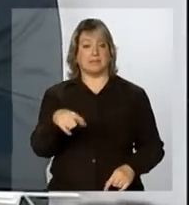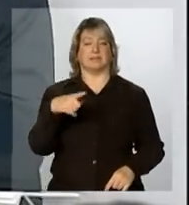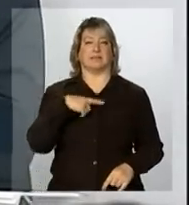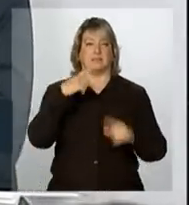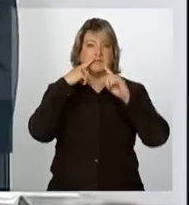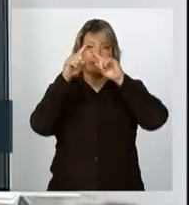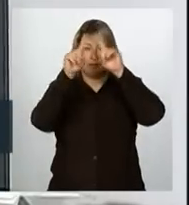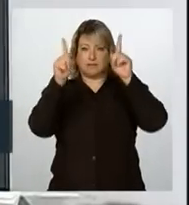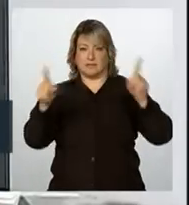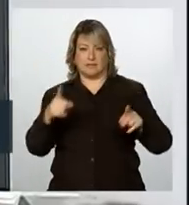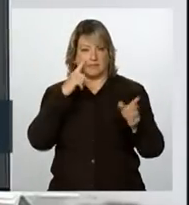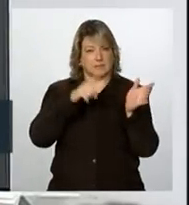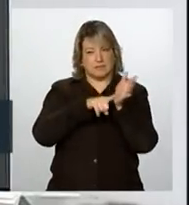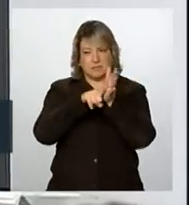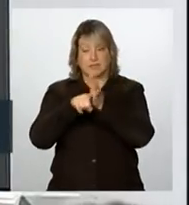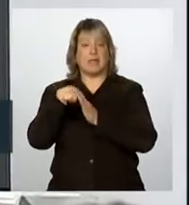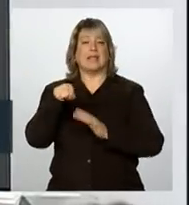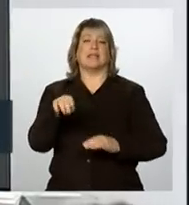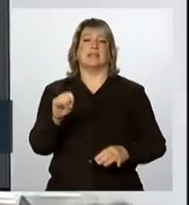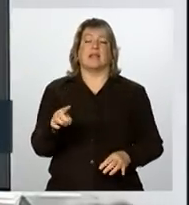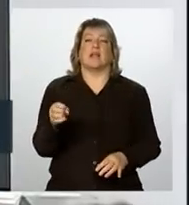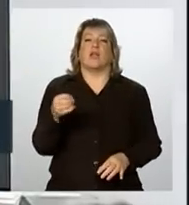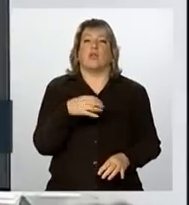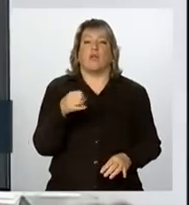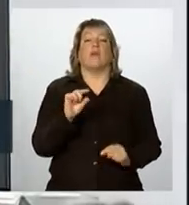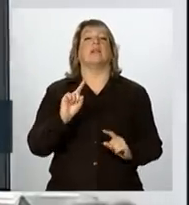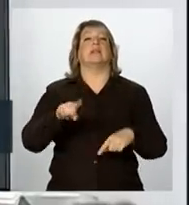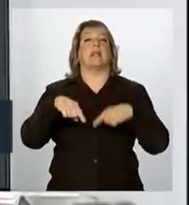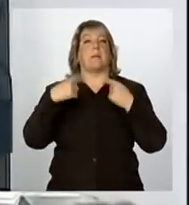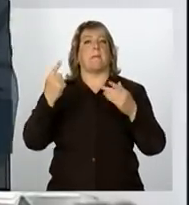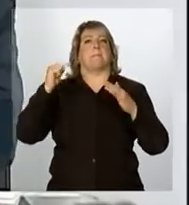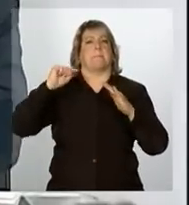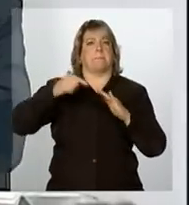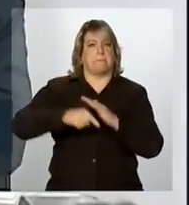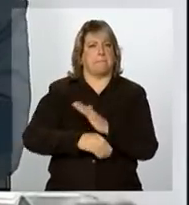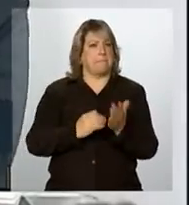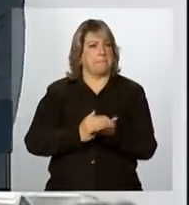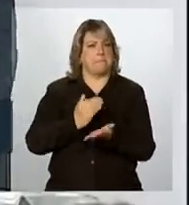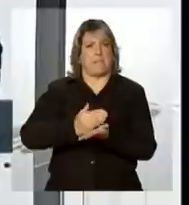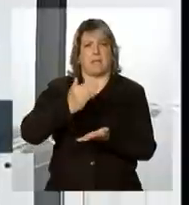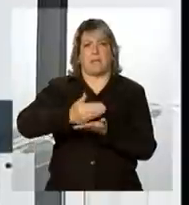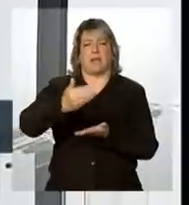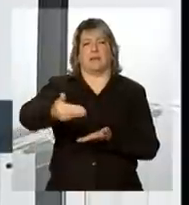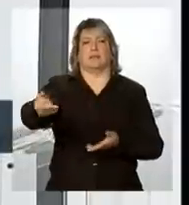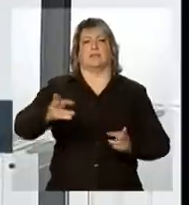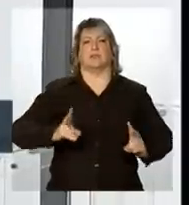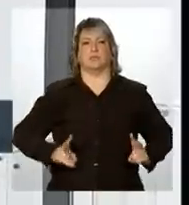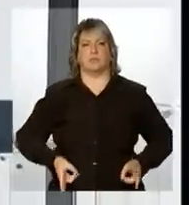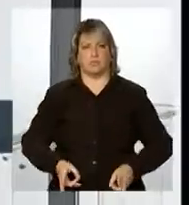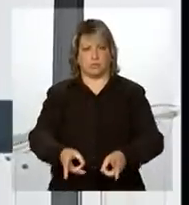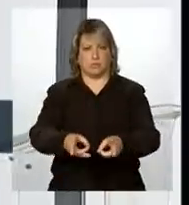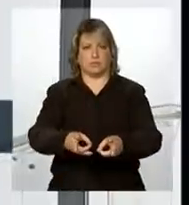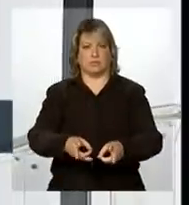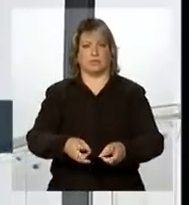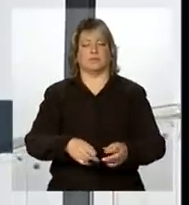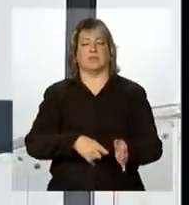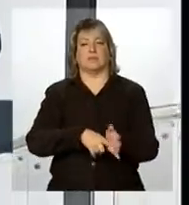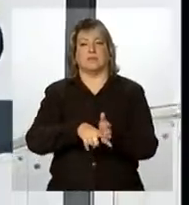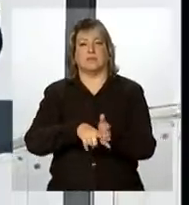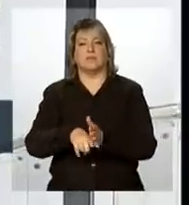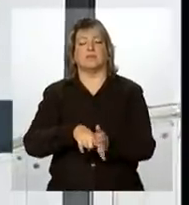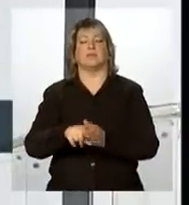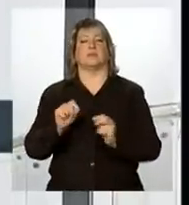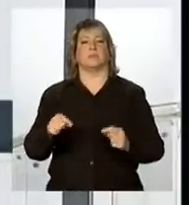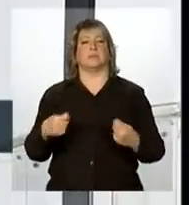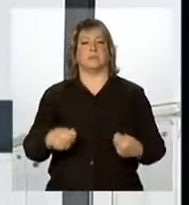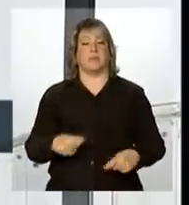mapeamento ainda preliminar. Ele terá sequência com o trabalho de mapeamento das intervenções,